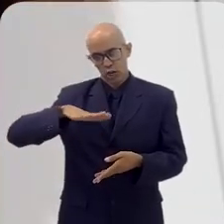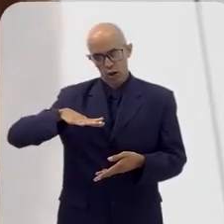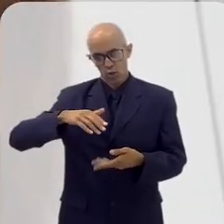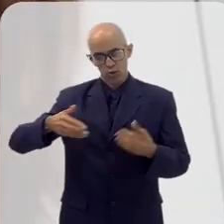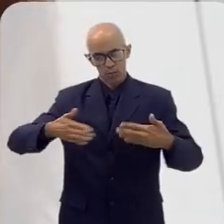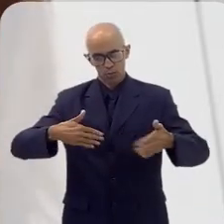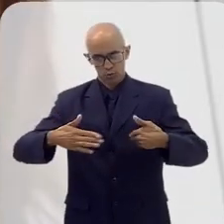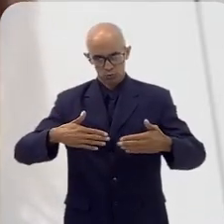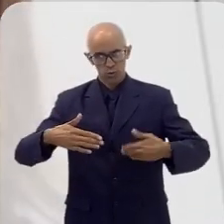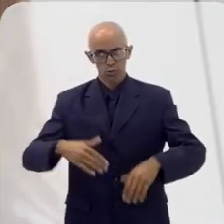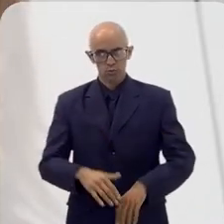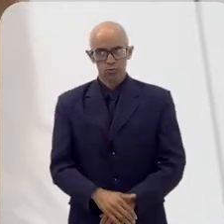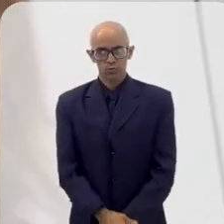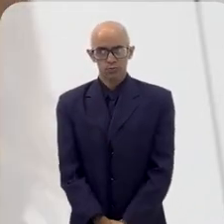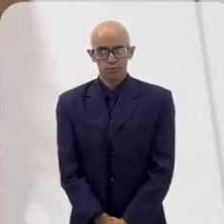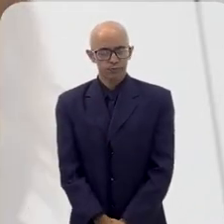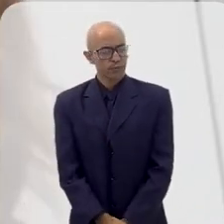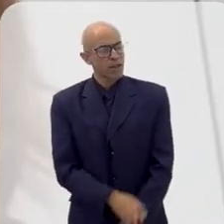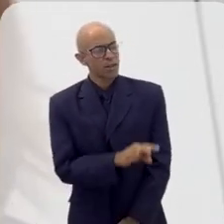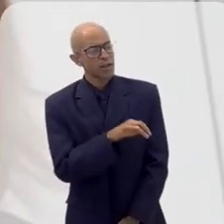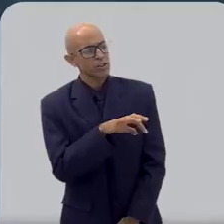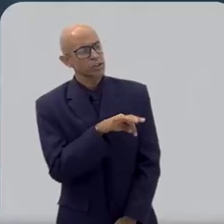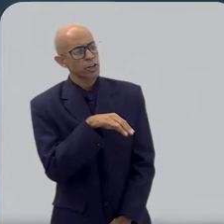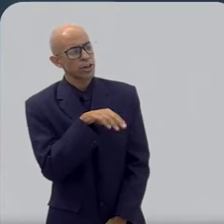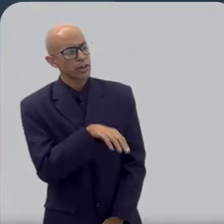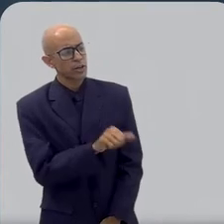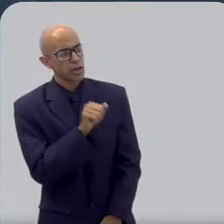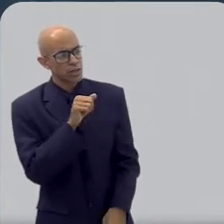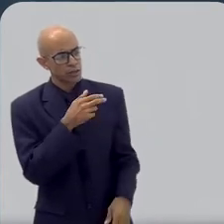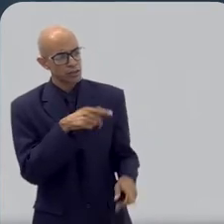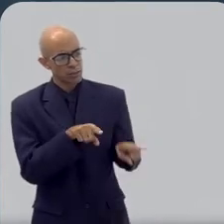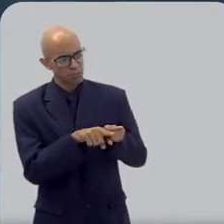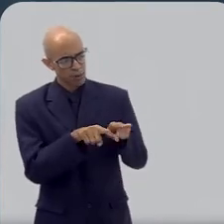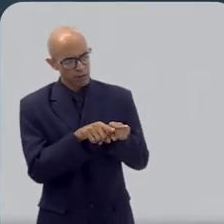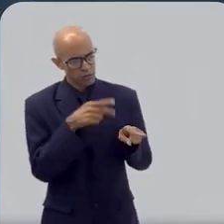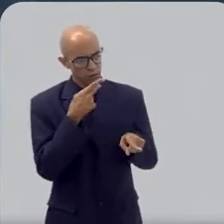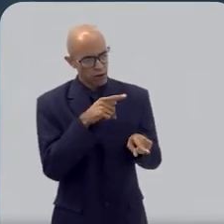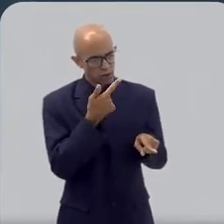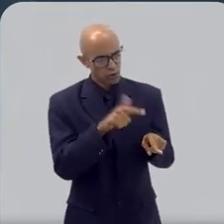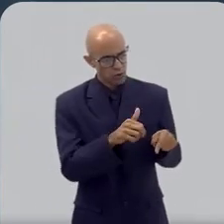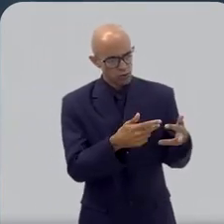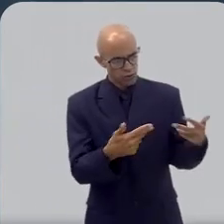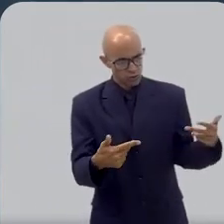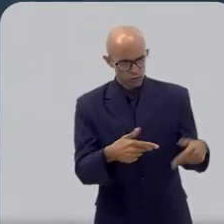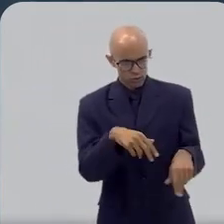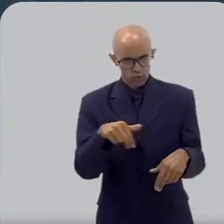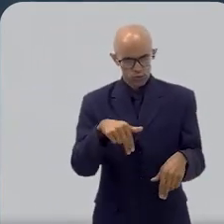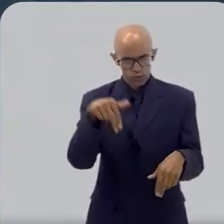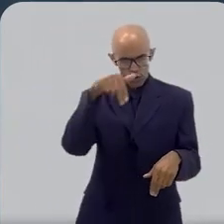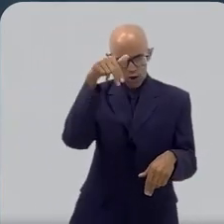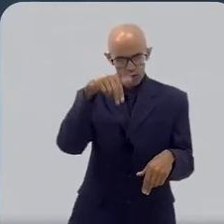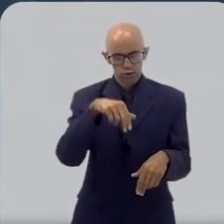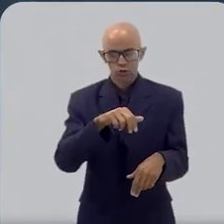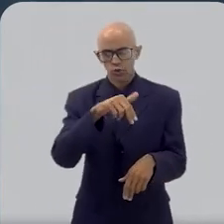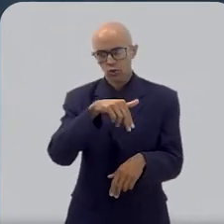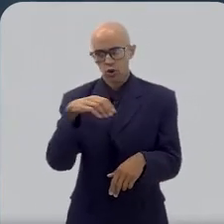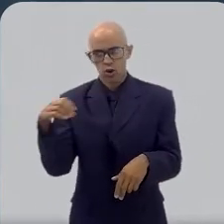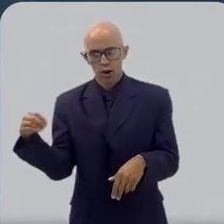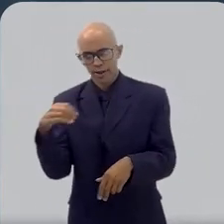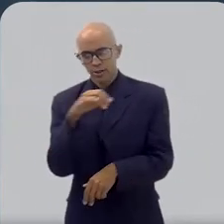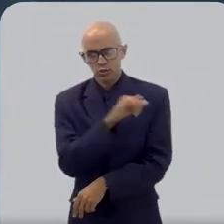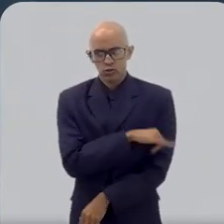custo total da produção dele. Você, Tatiana, falou também de outras fontes de energia, principalmente lá no Norte